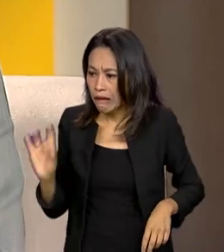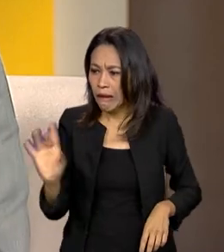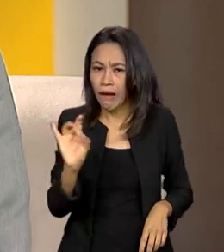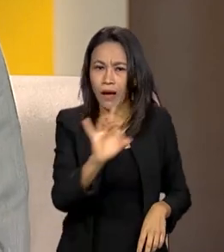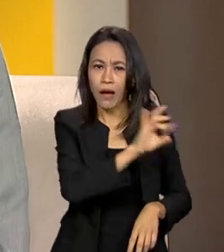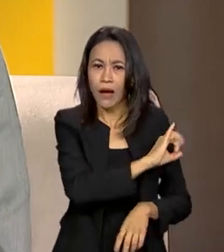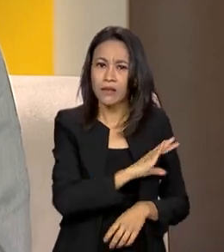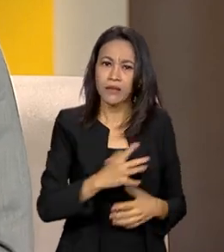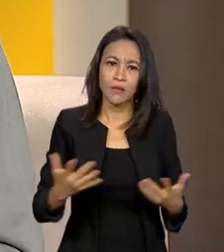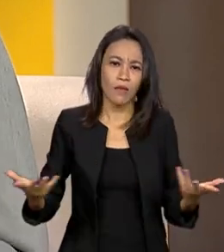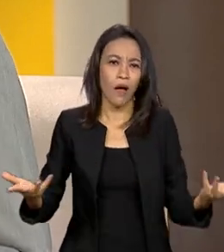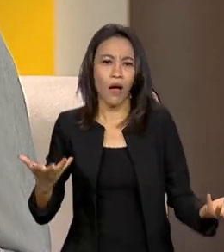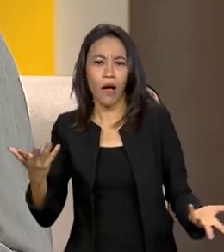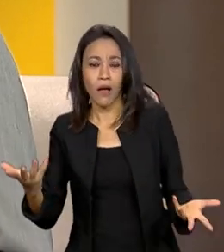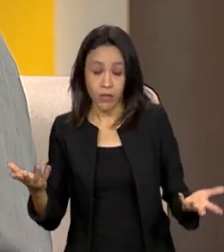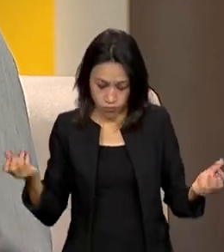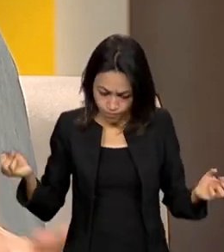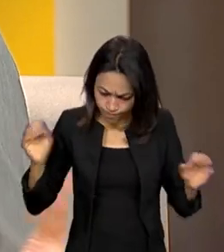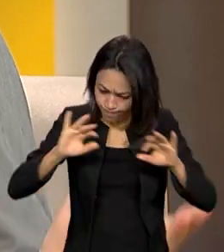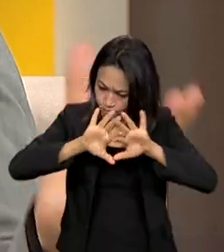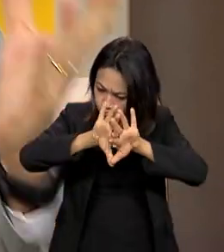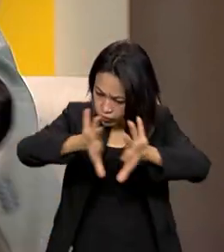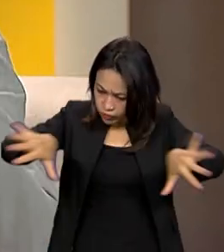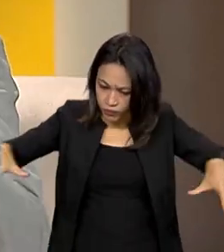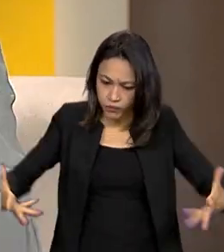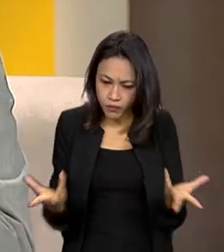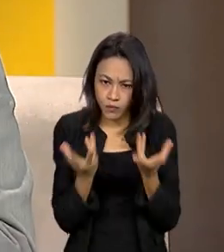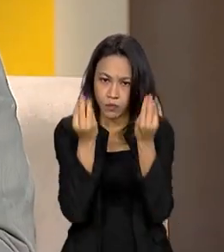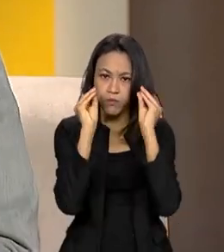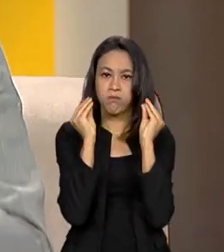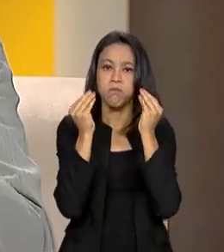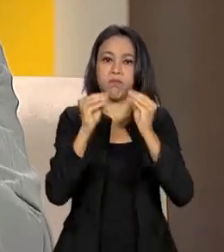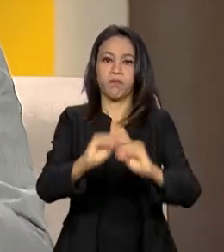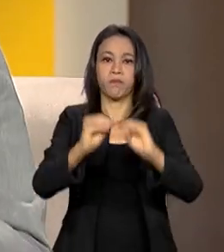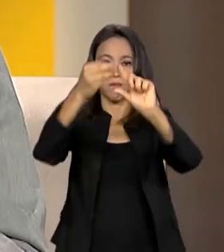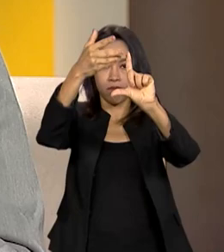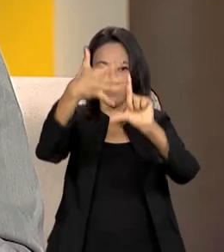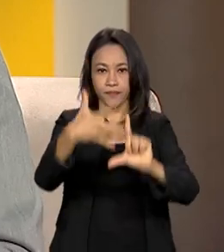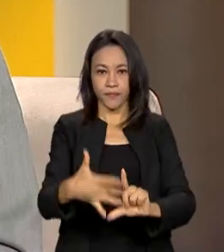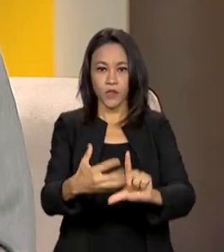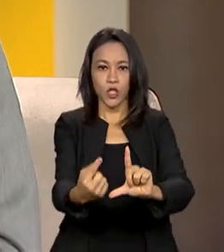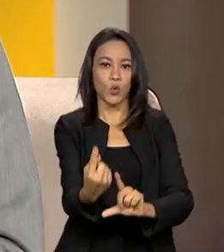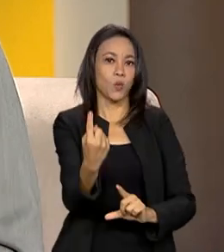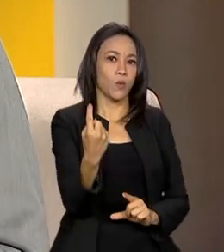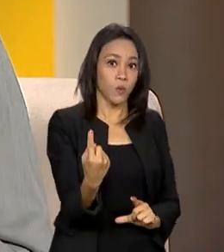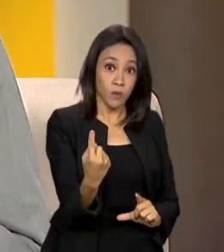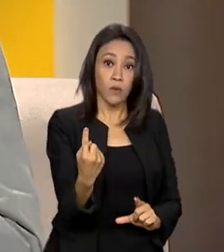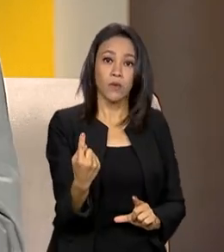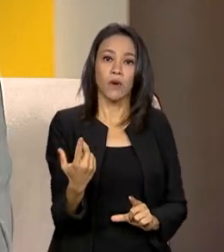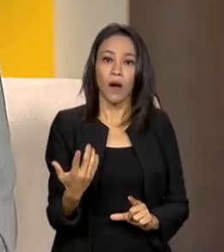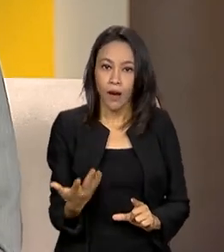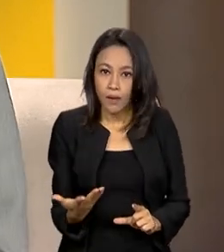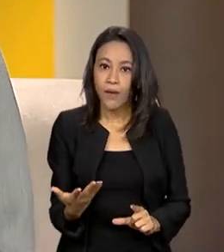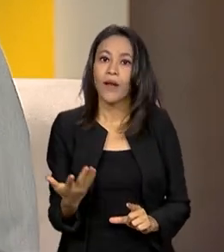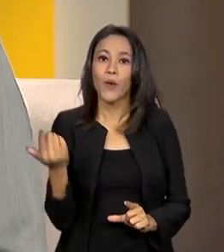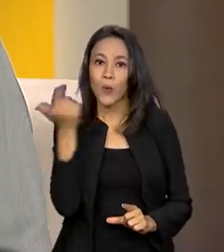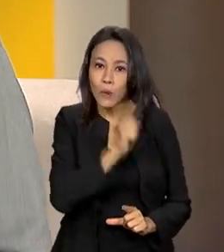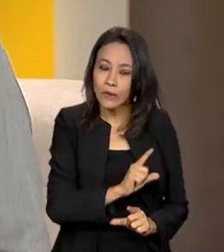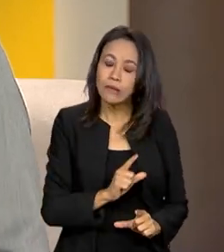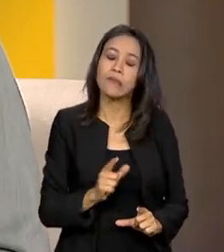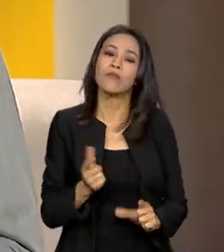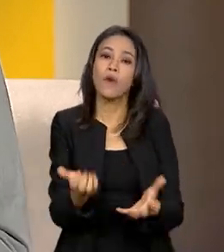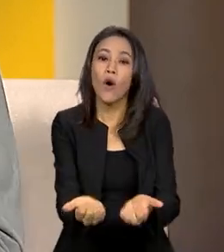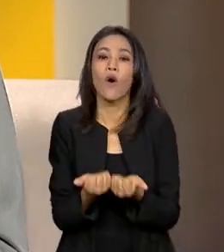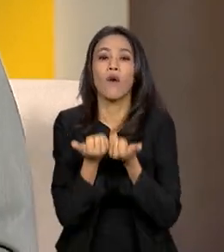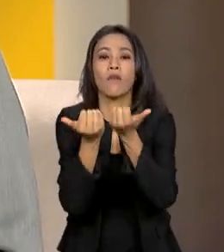portais. E o GovBR, ele conseguiu congregar todos esses órgãos num único espaço, padronizando essa